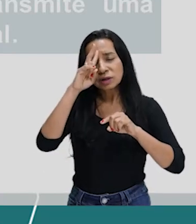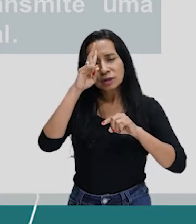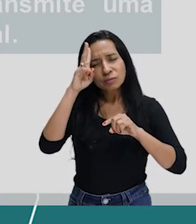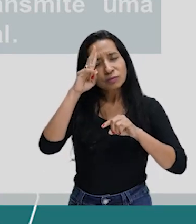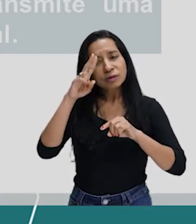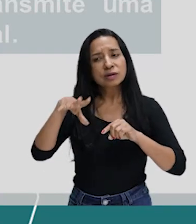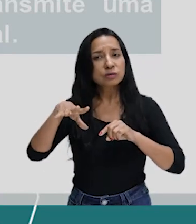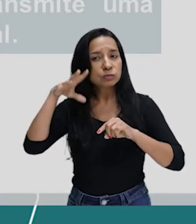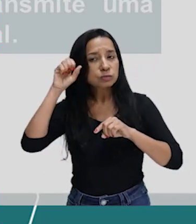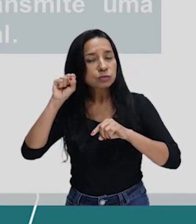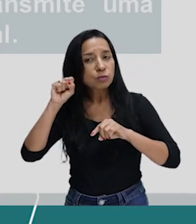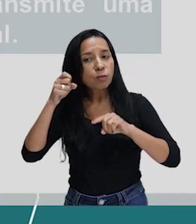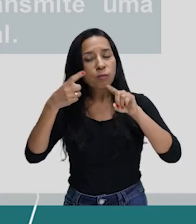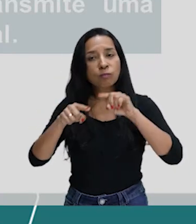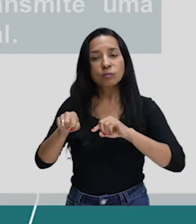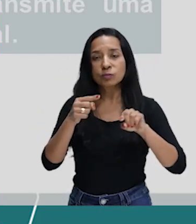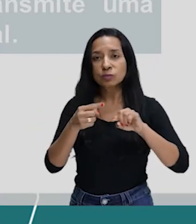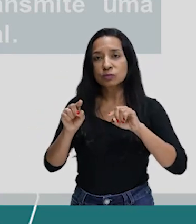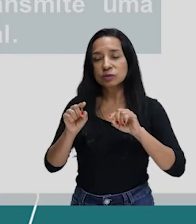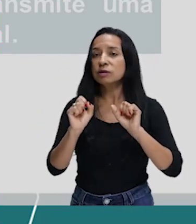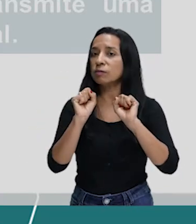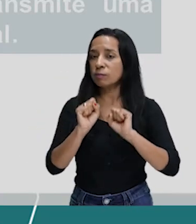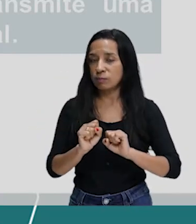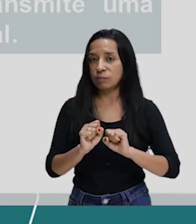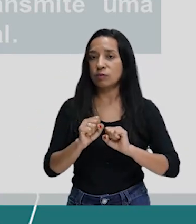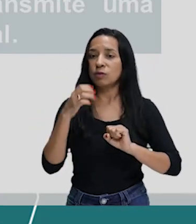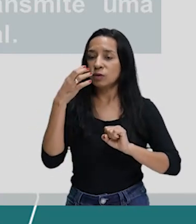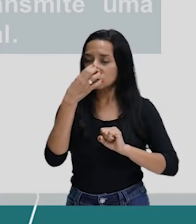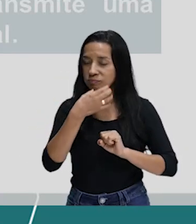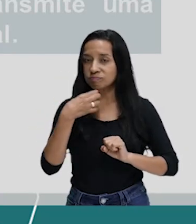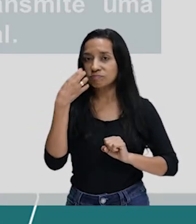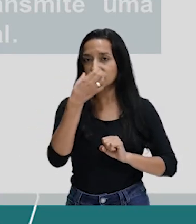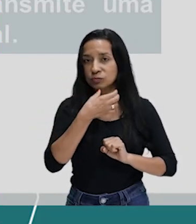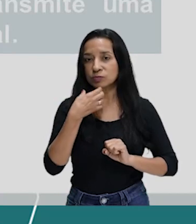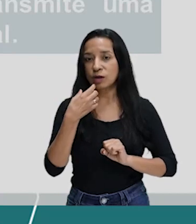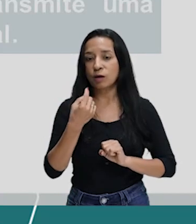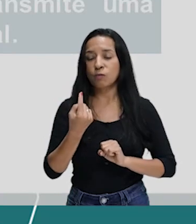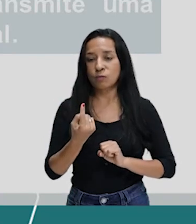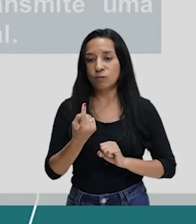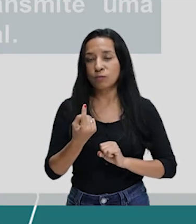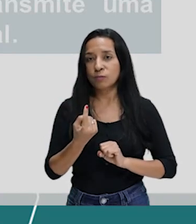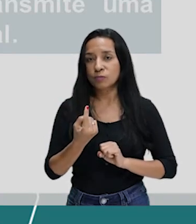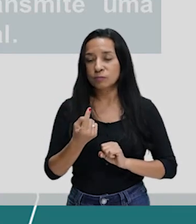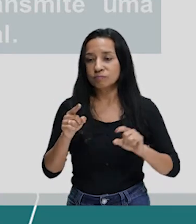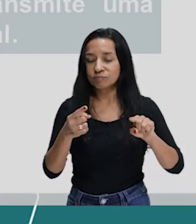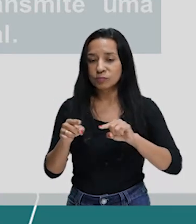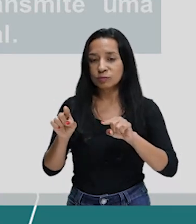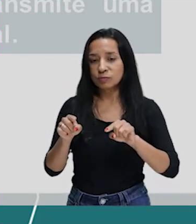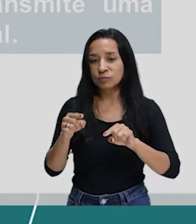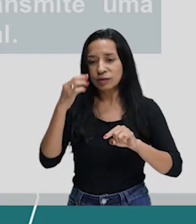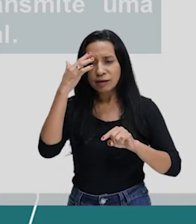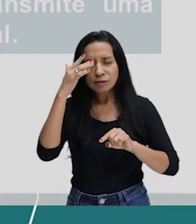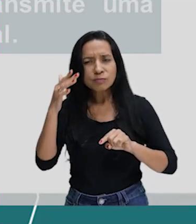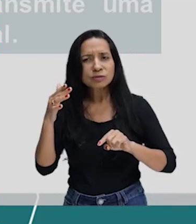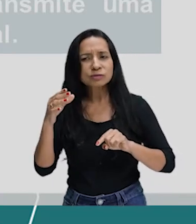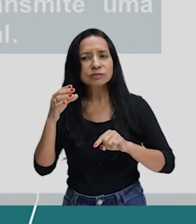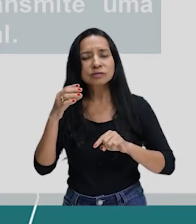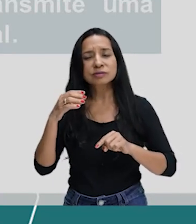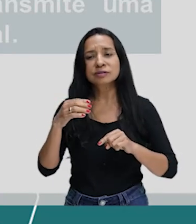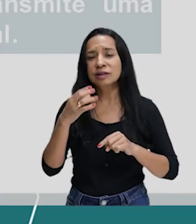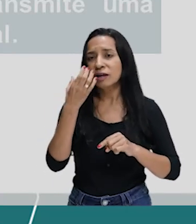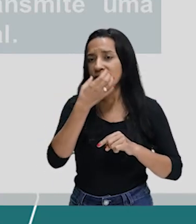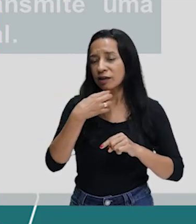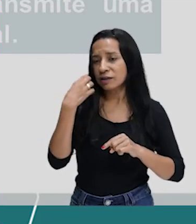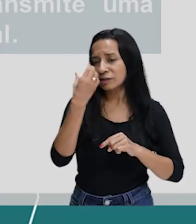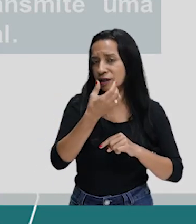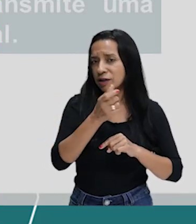lembra som, lembra música. E aí você pode até cantar uma canção dessa aqui. Agora, imagina isso aqui cantado. Com tantas